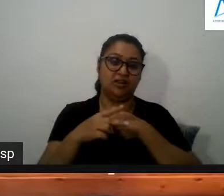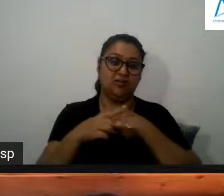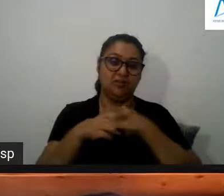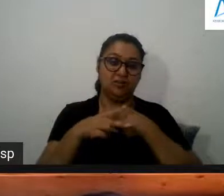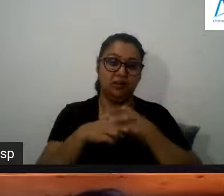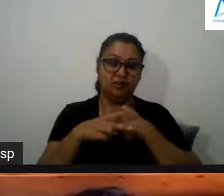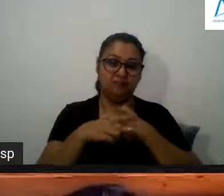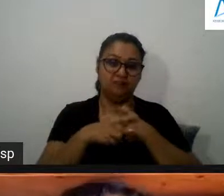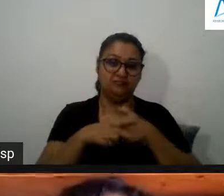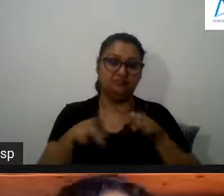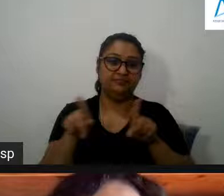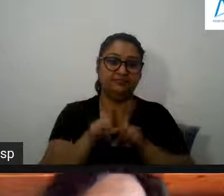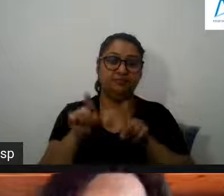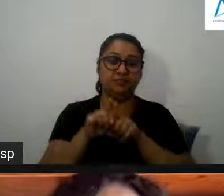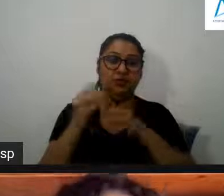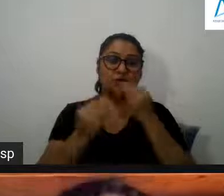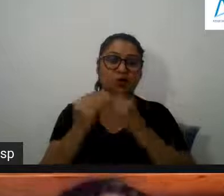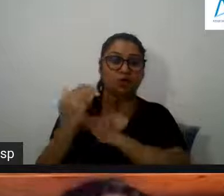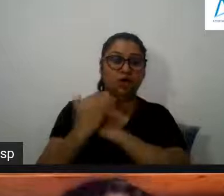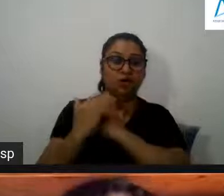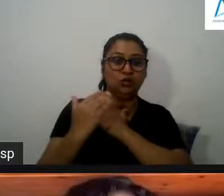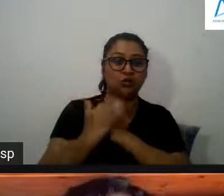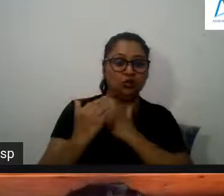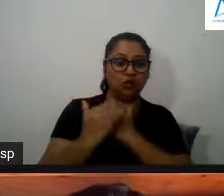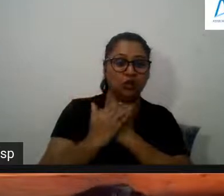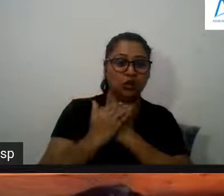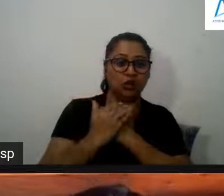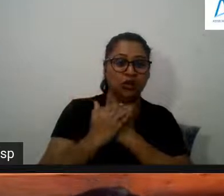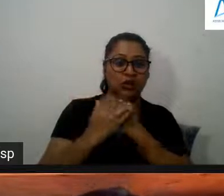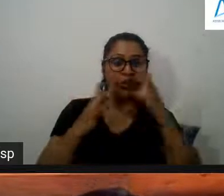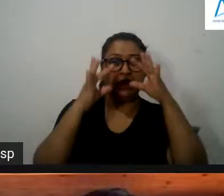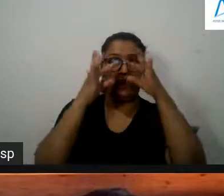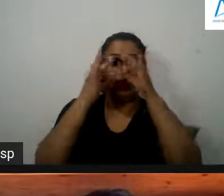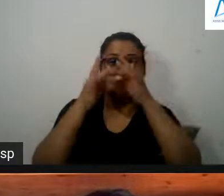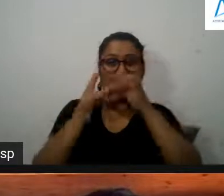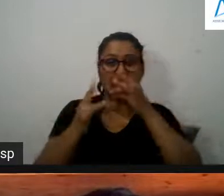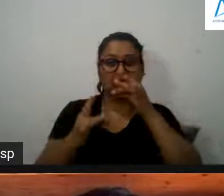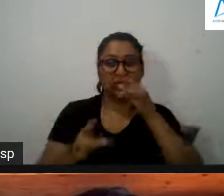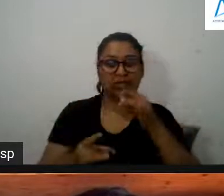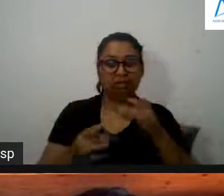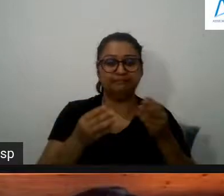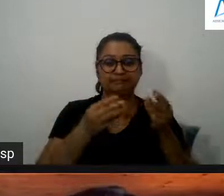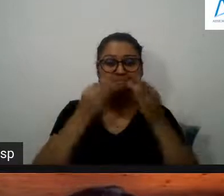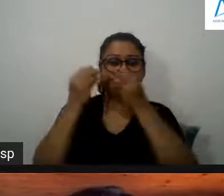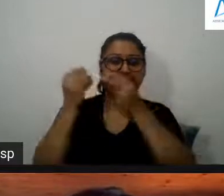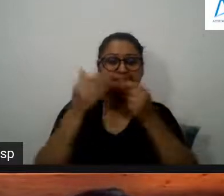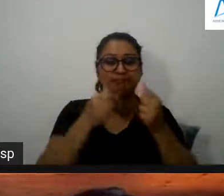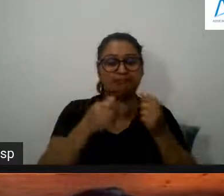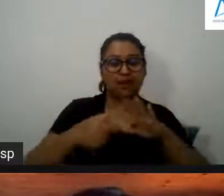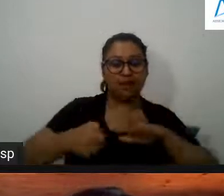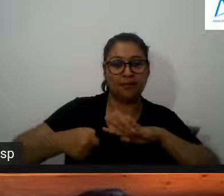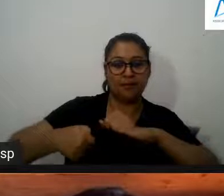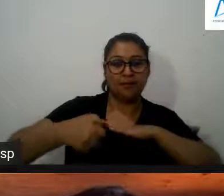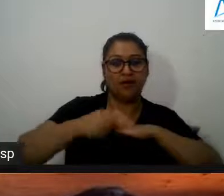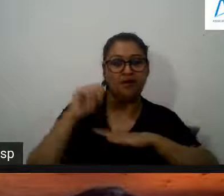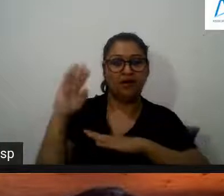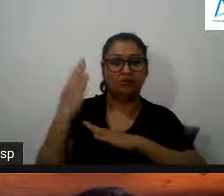como é que ela nos ajuda ao desenvolvimento humano a distinguir notícias falsas ou não etc etc etc